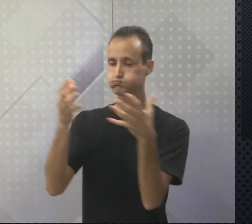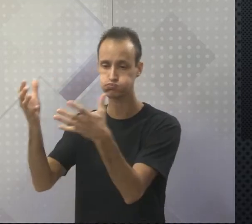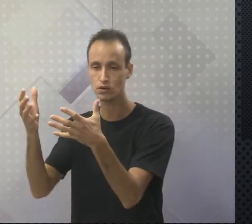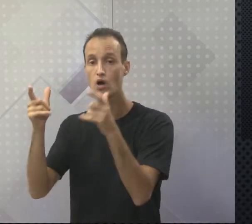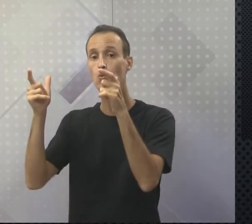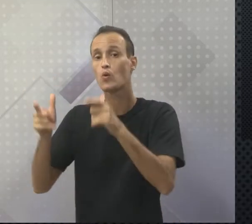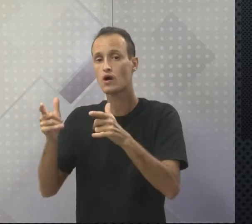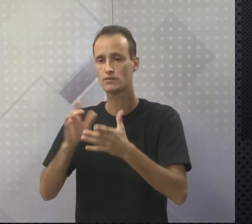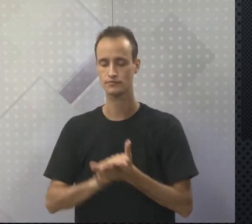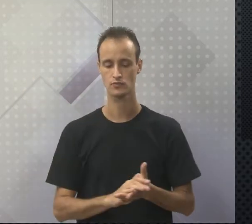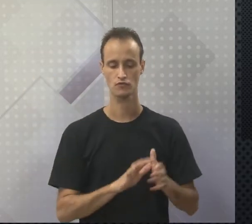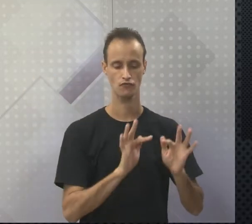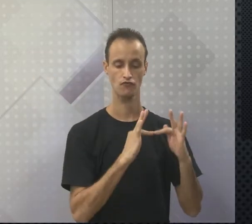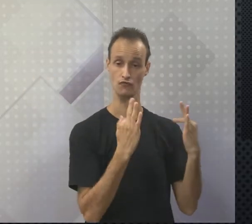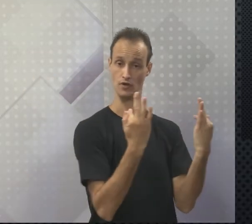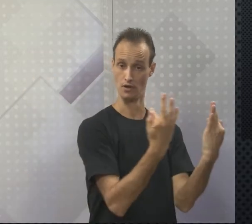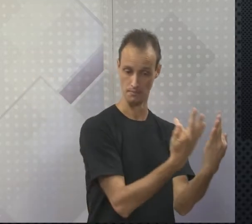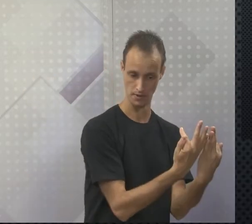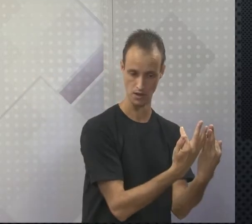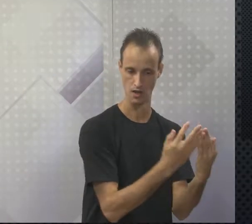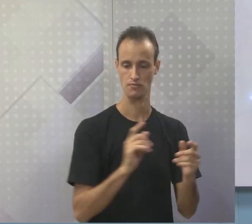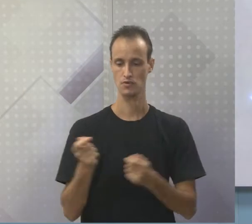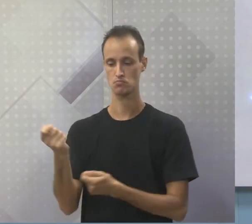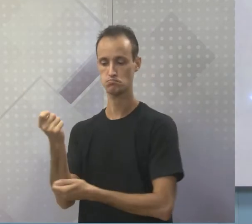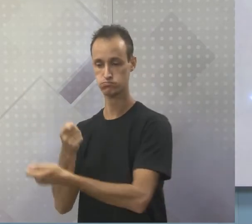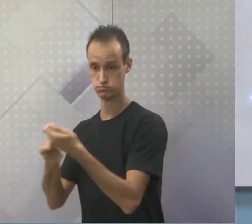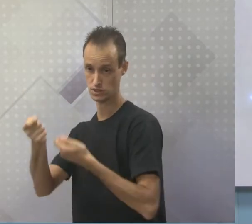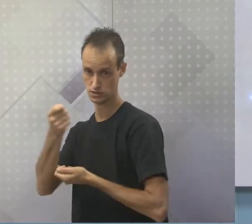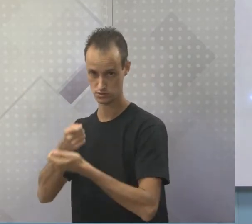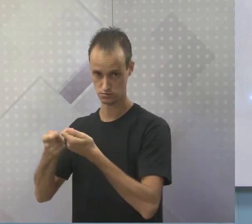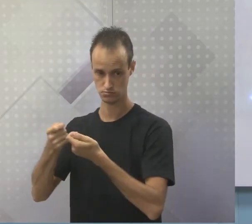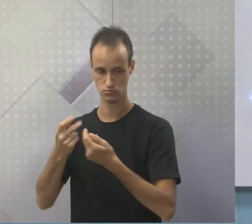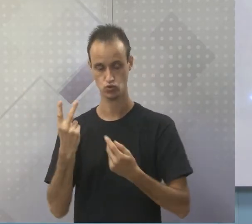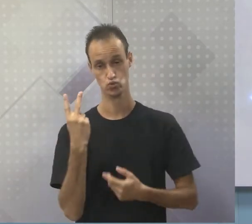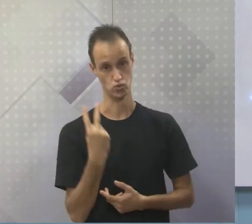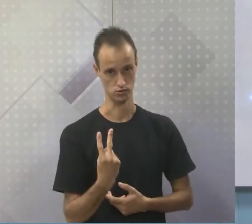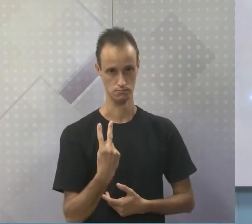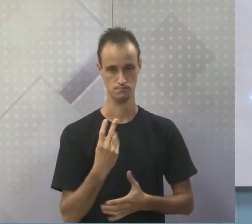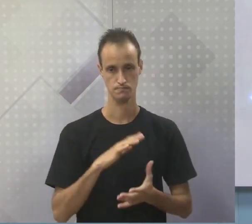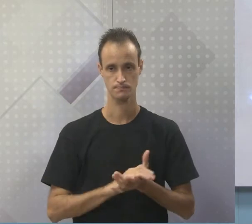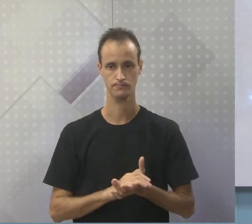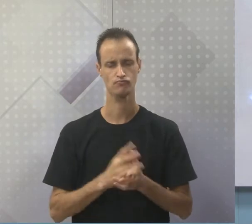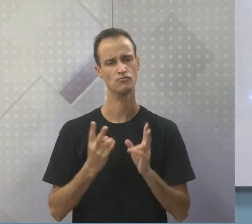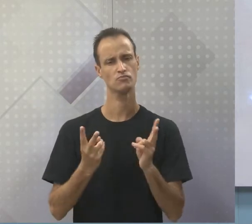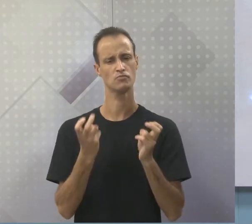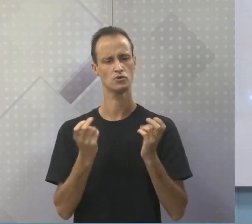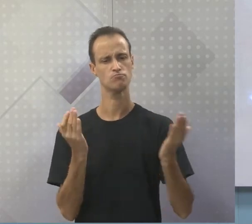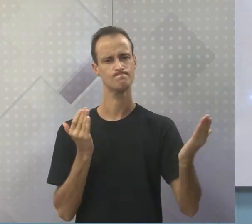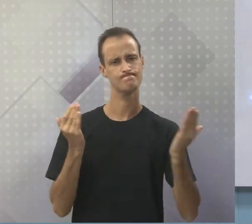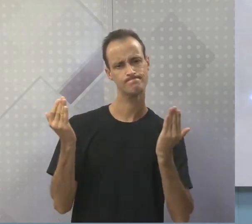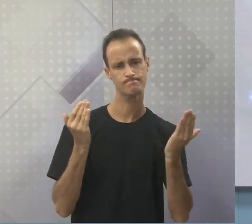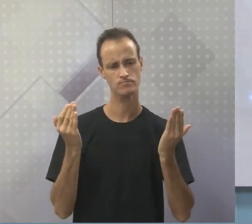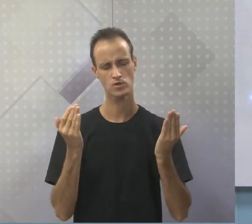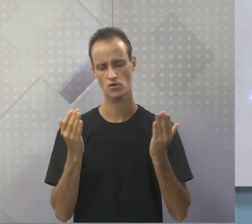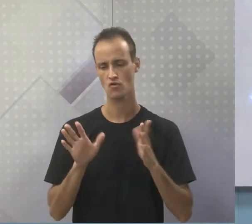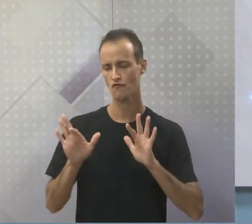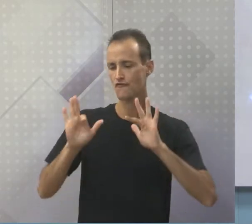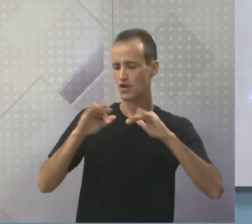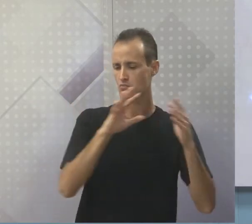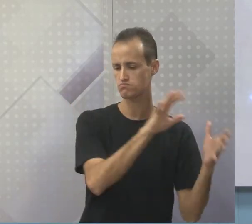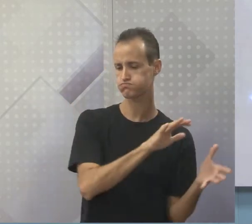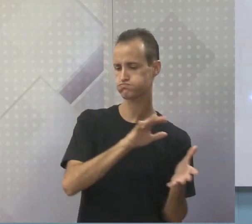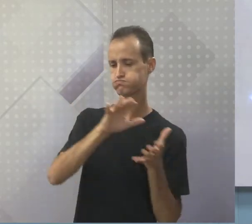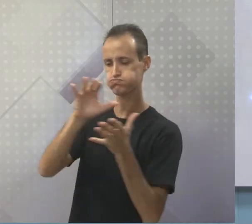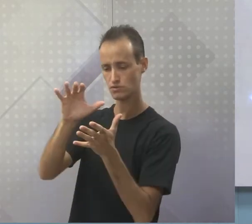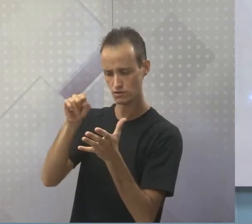dois tipos, agricultura familiar e agricultura comercial. E aí, a gente vai perceber o destino final da produção.